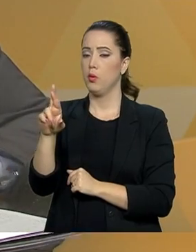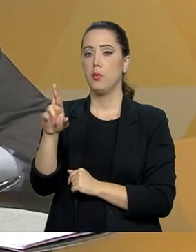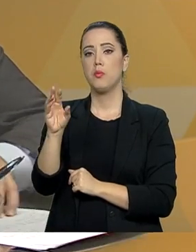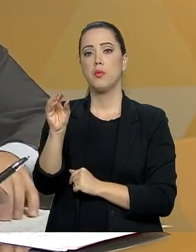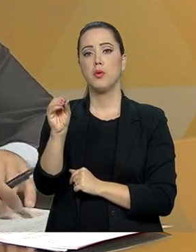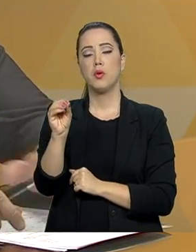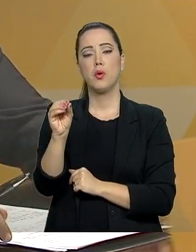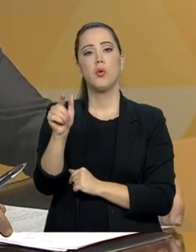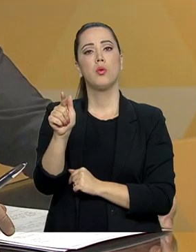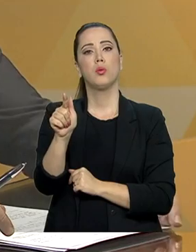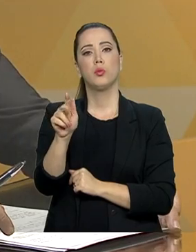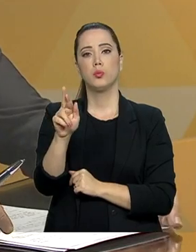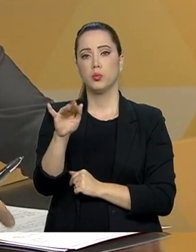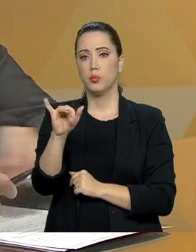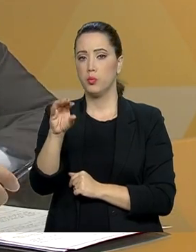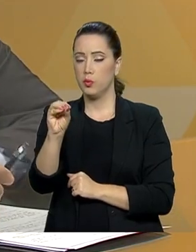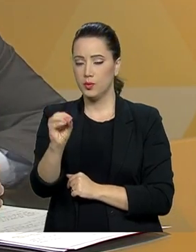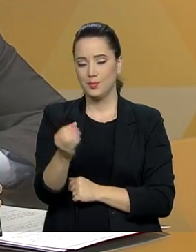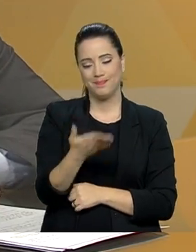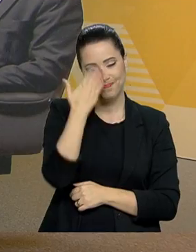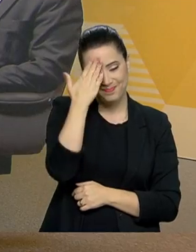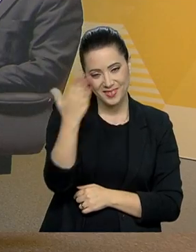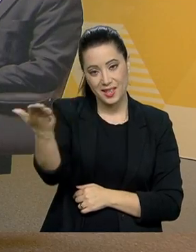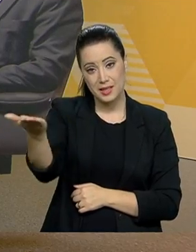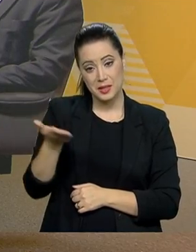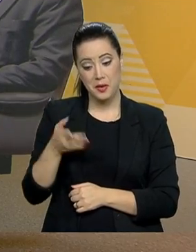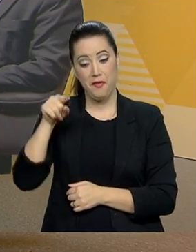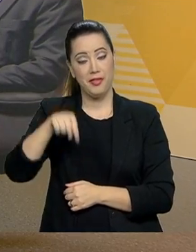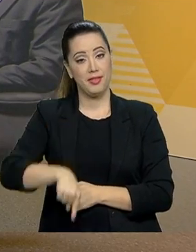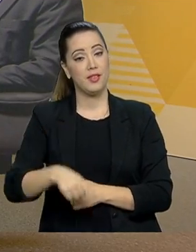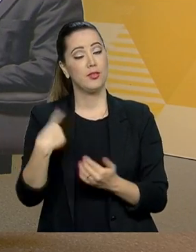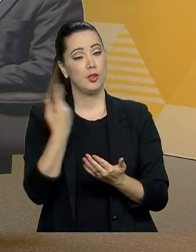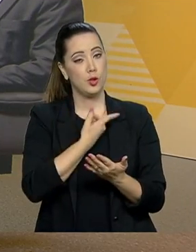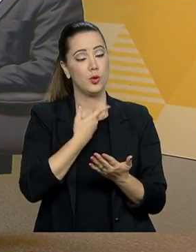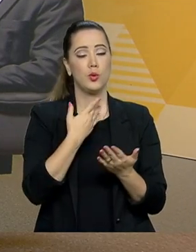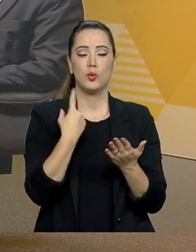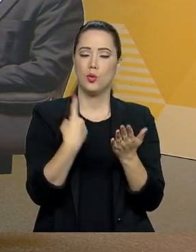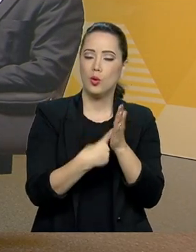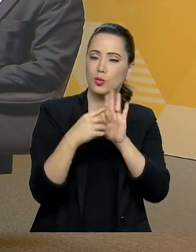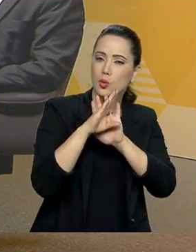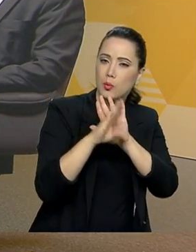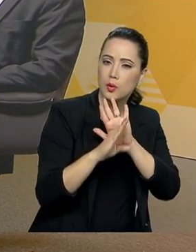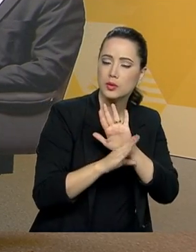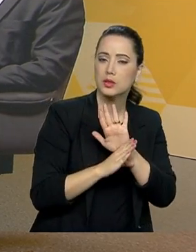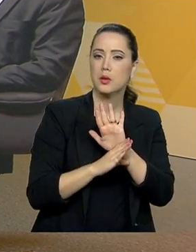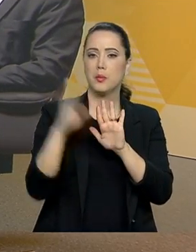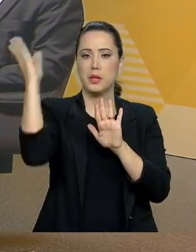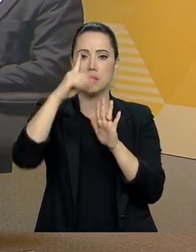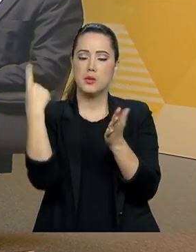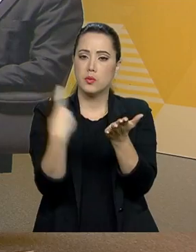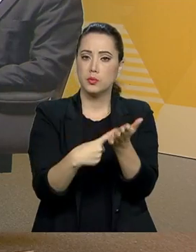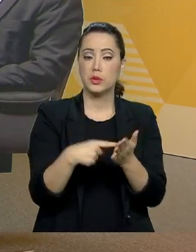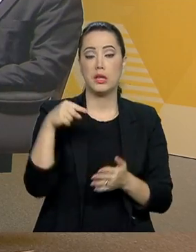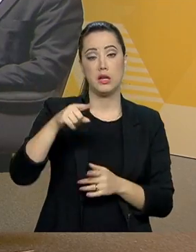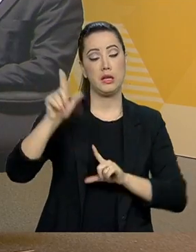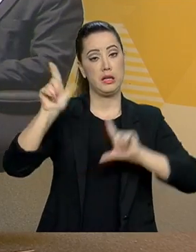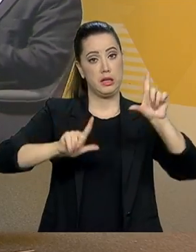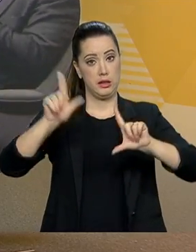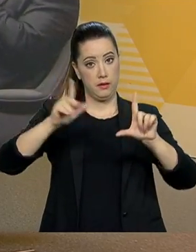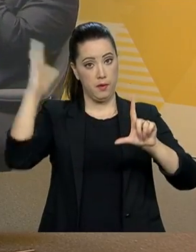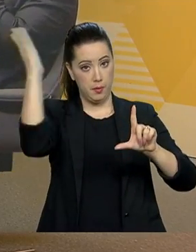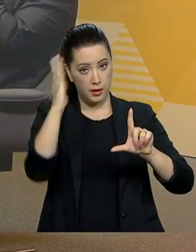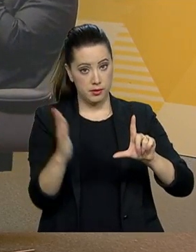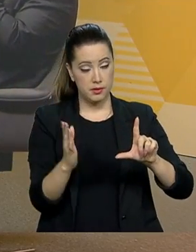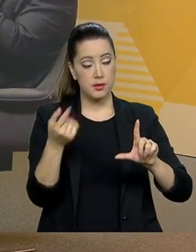muito obrigado aqui no nosso Brasil em Pauta. Secretário, aqui na Nova TV Brasil, a ideia é ampliar a voz dos